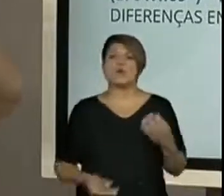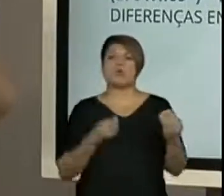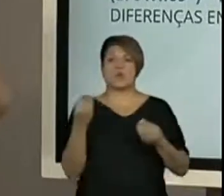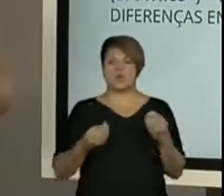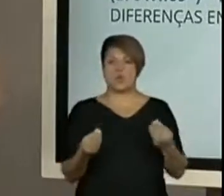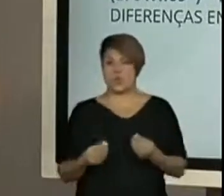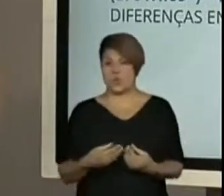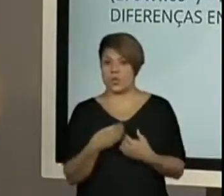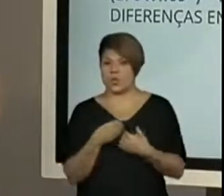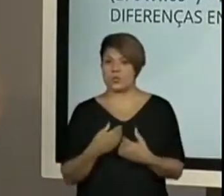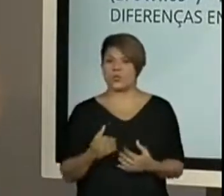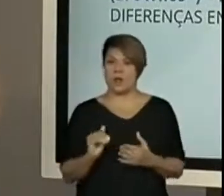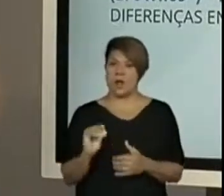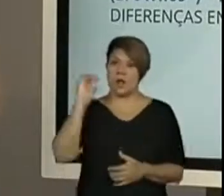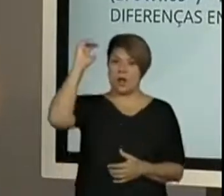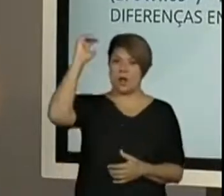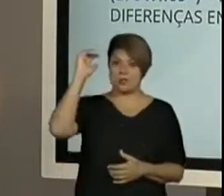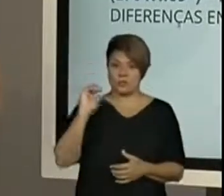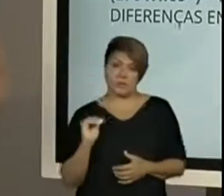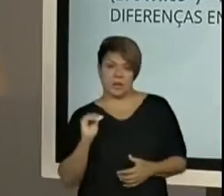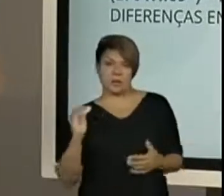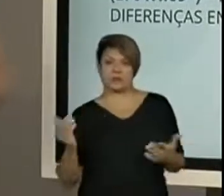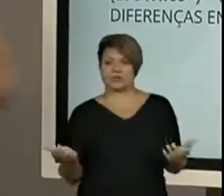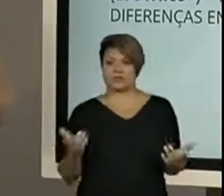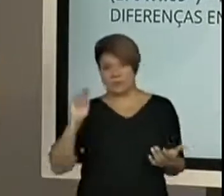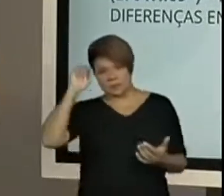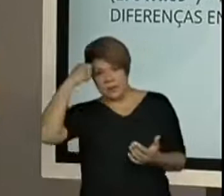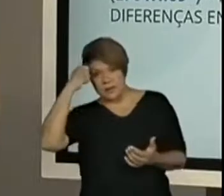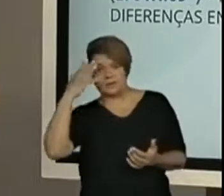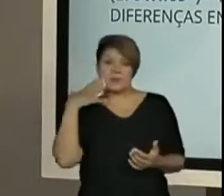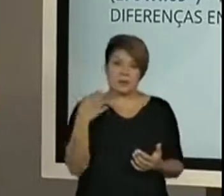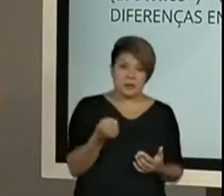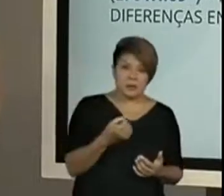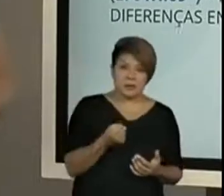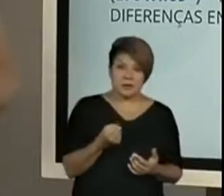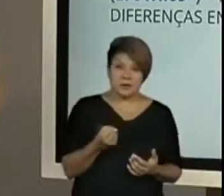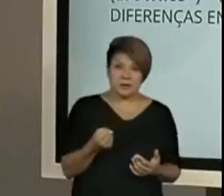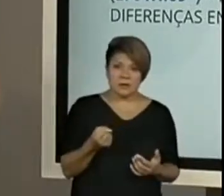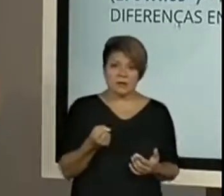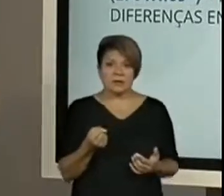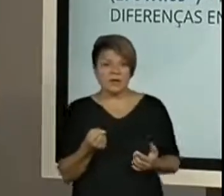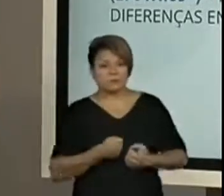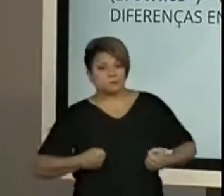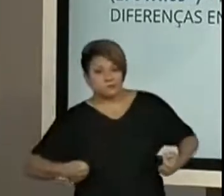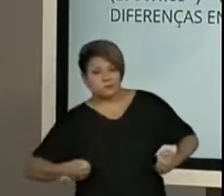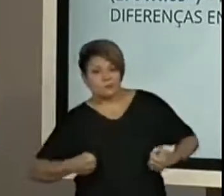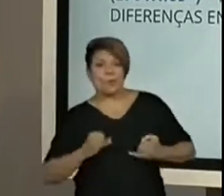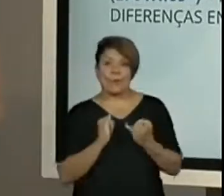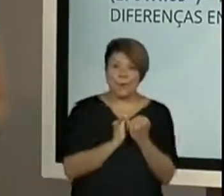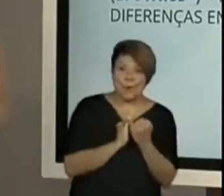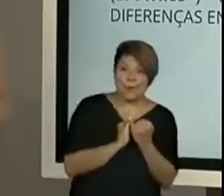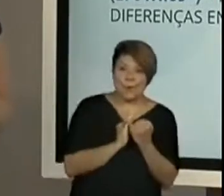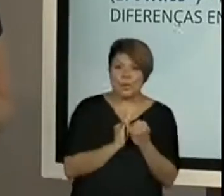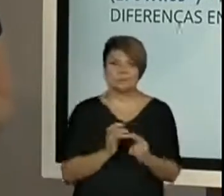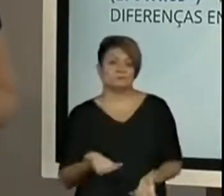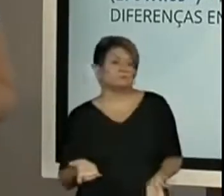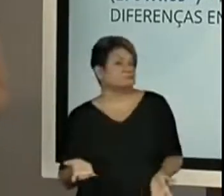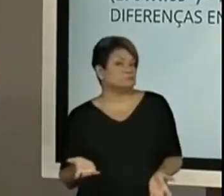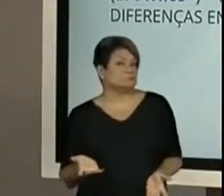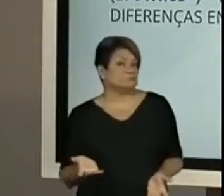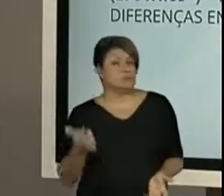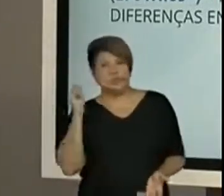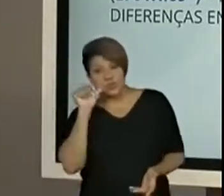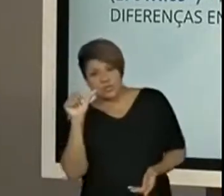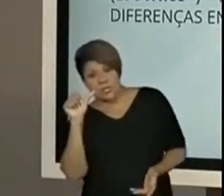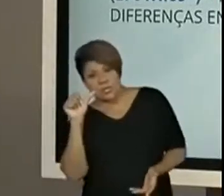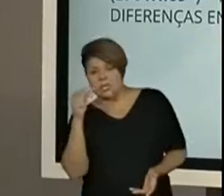são? Altas, baixas, negras, brancas, mais gordinhas, mais magrinhas. São